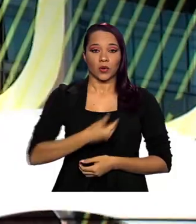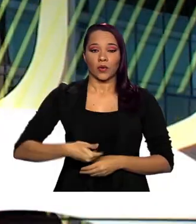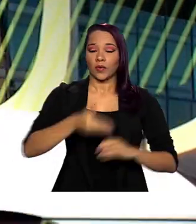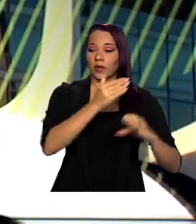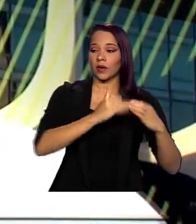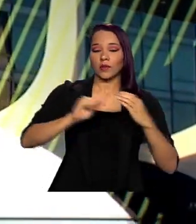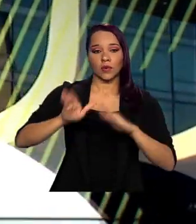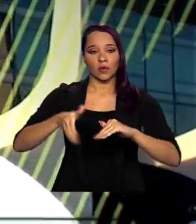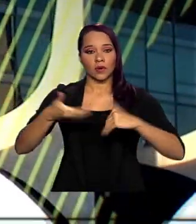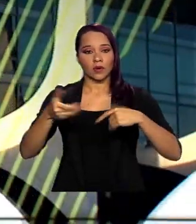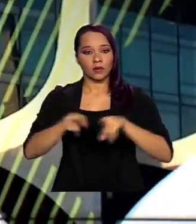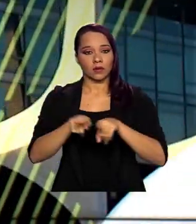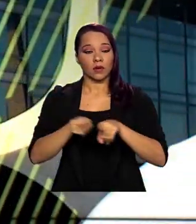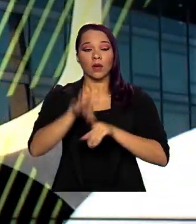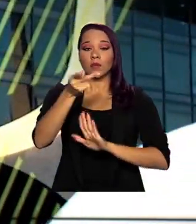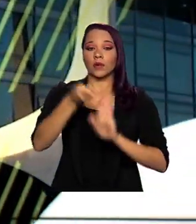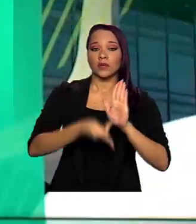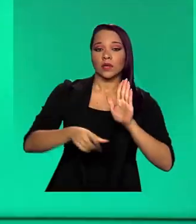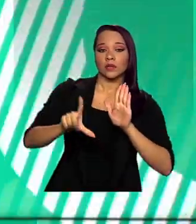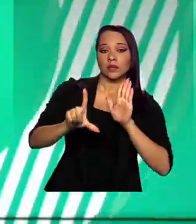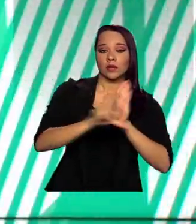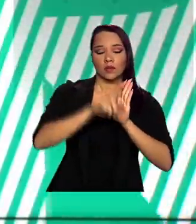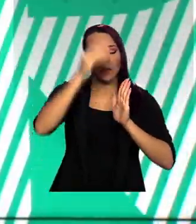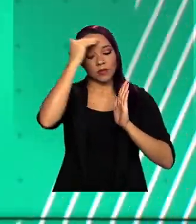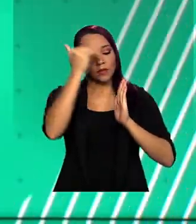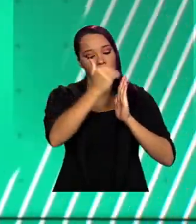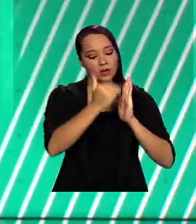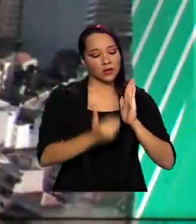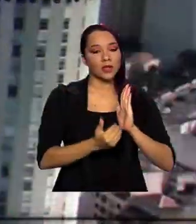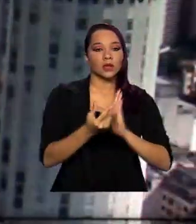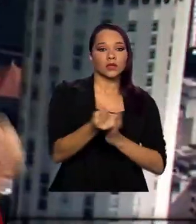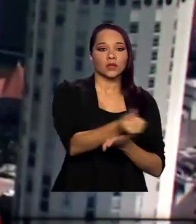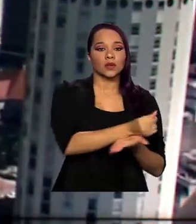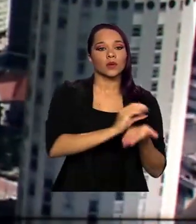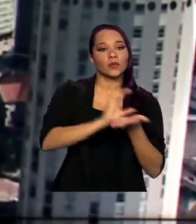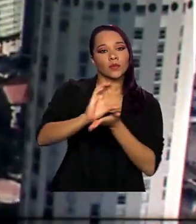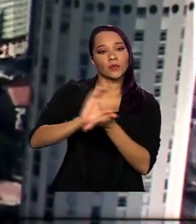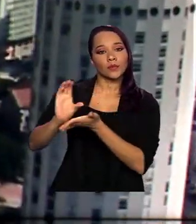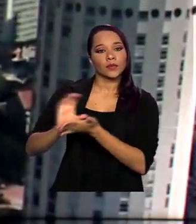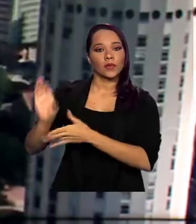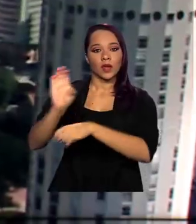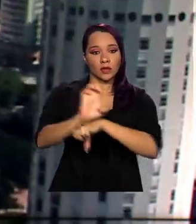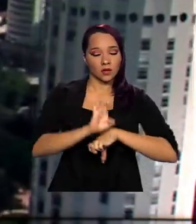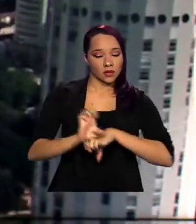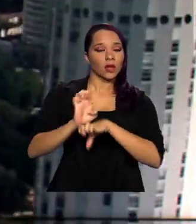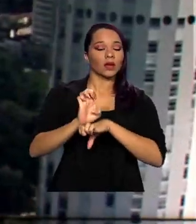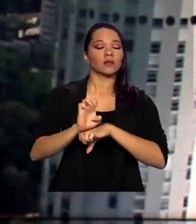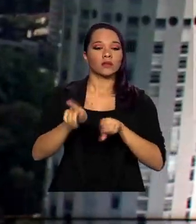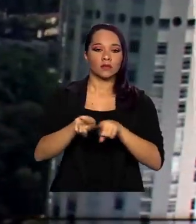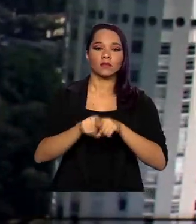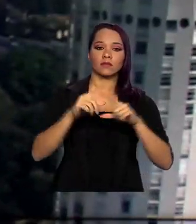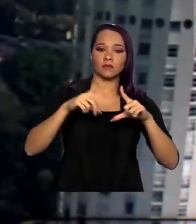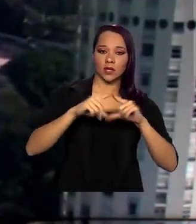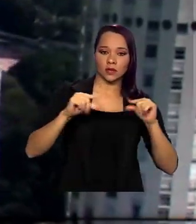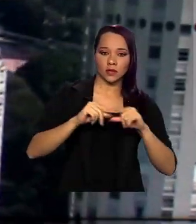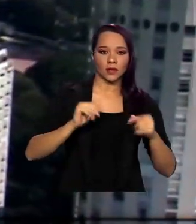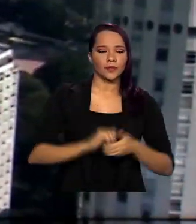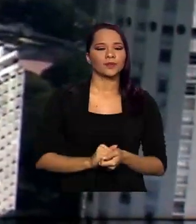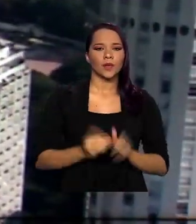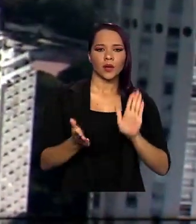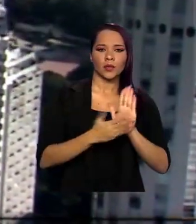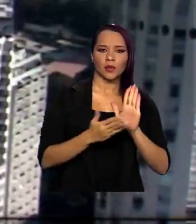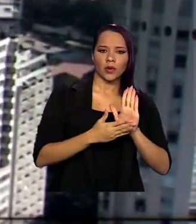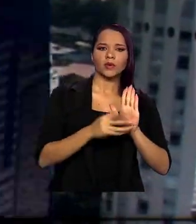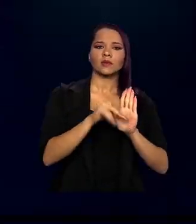Congresso Nacional um projeto de lei para cumprir o acordo de repasse de dinheiro aos estados e distrito federal. A proposta vai